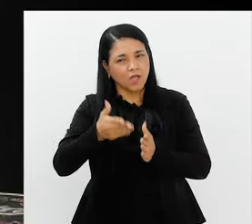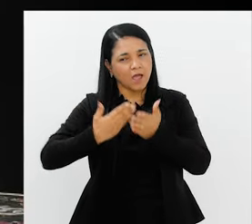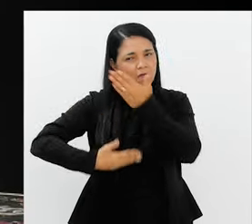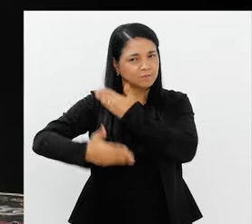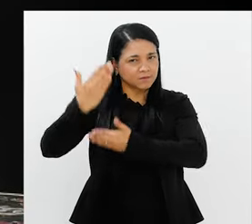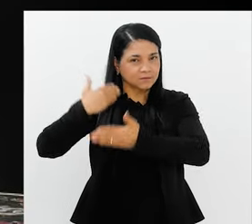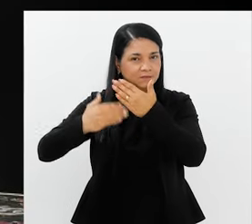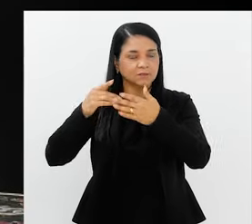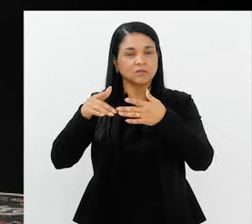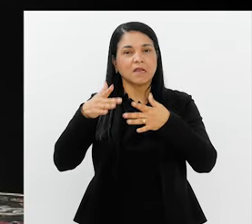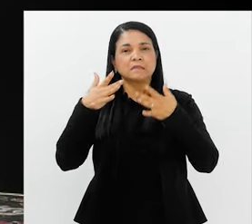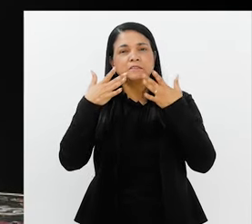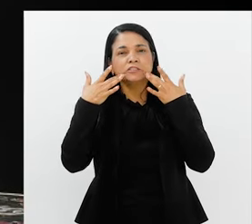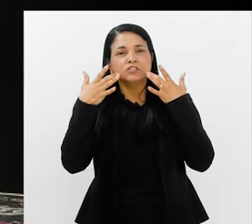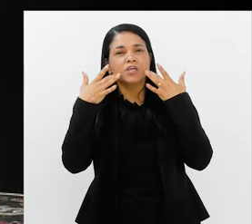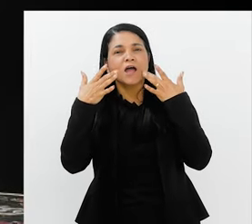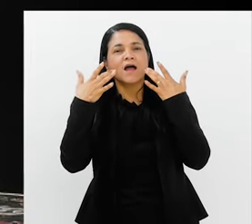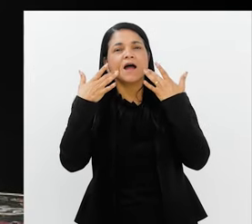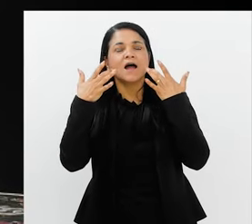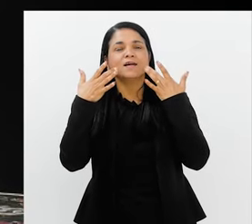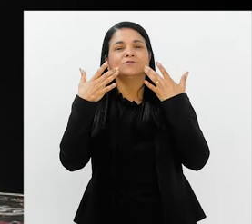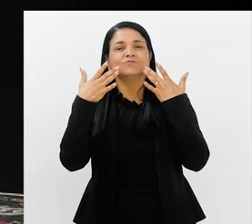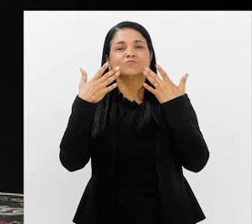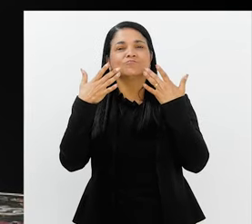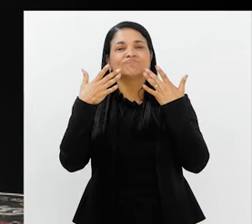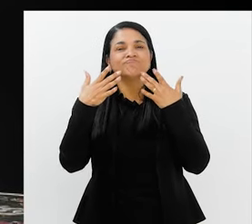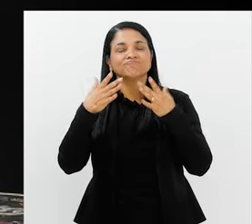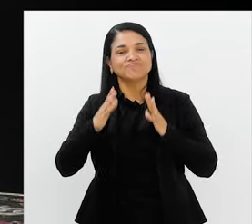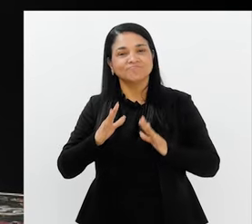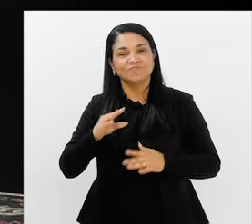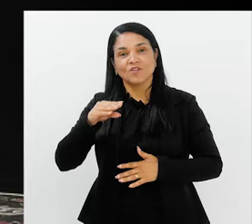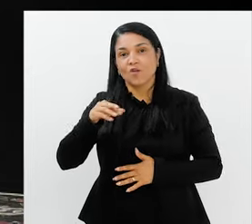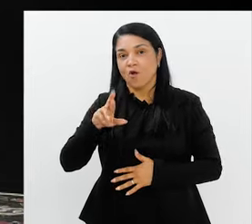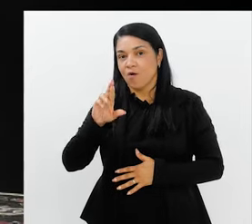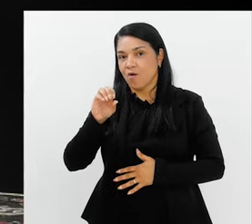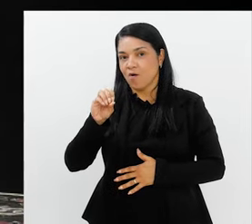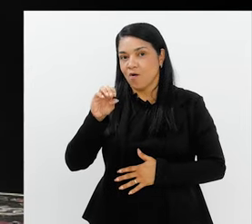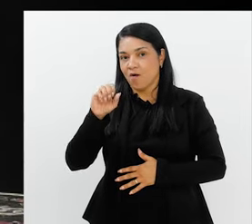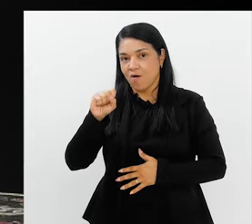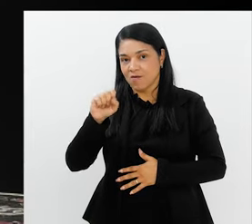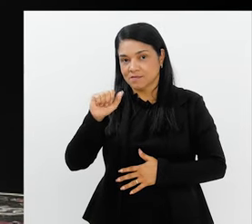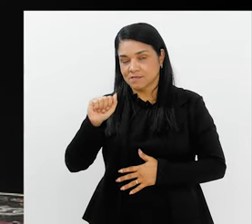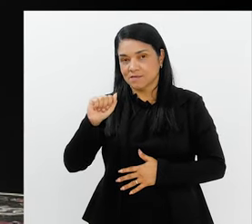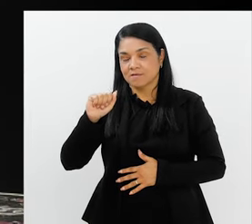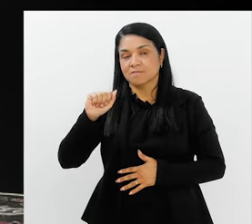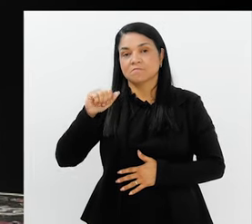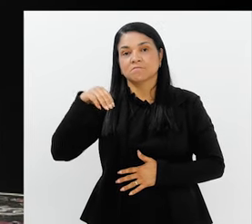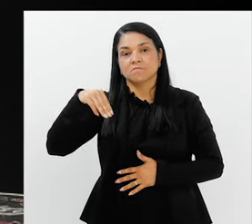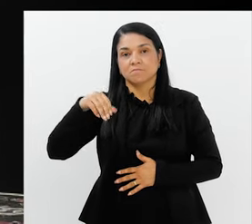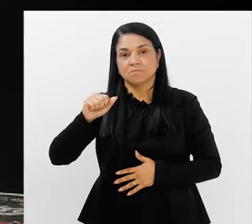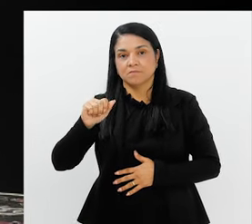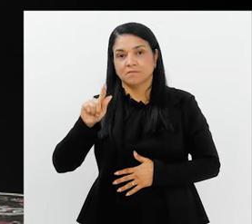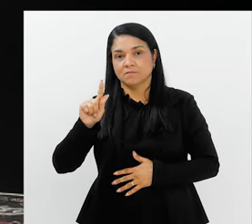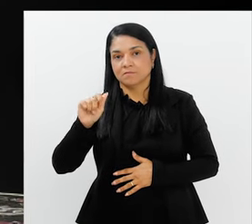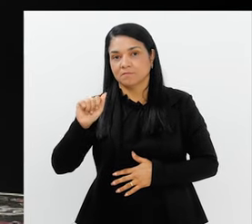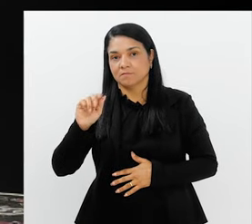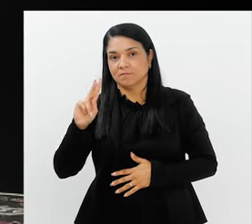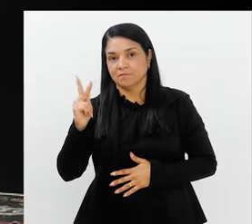acho que a Rosa trouxe essa leitura teatral, que era muito Rosa Magalhães, a grande carnavalista que nos deixou há um mês atrás.